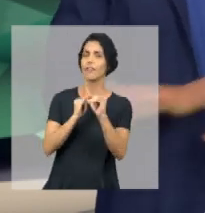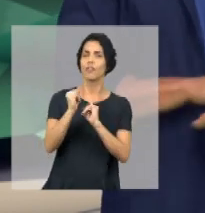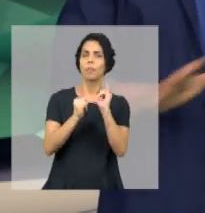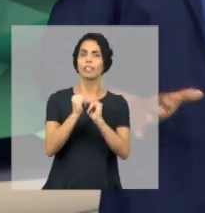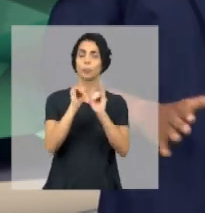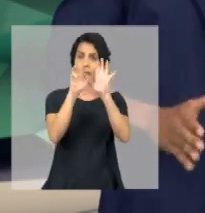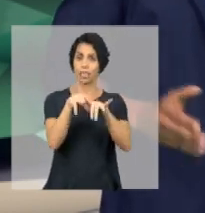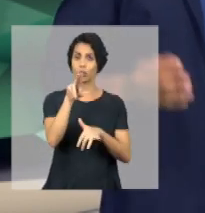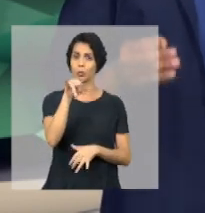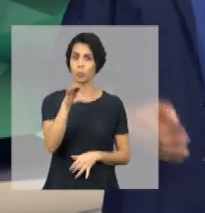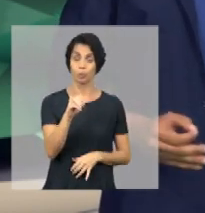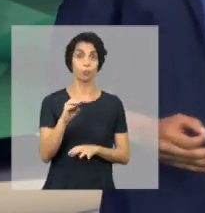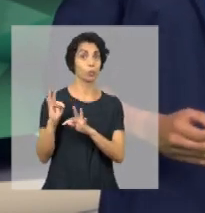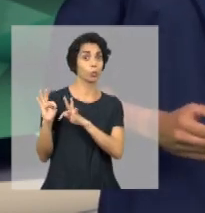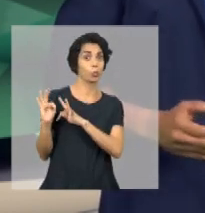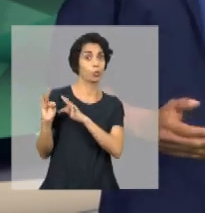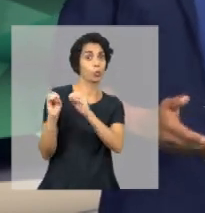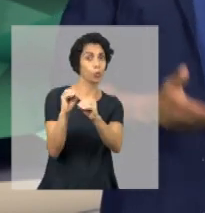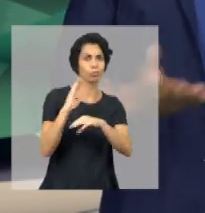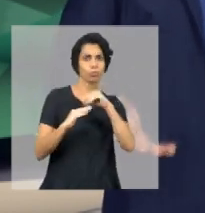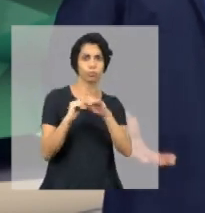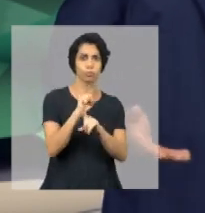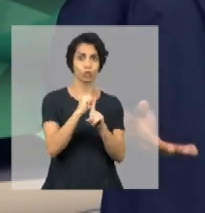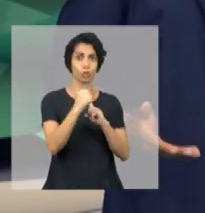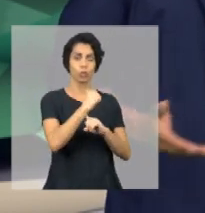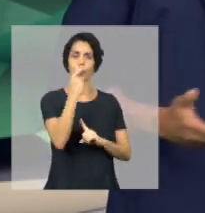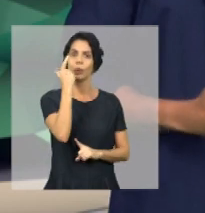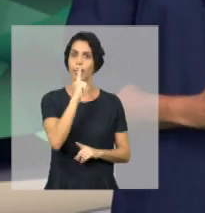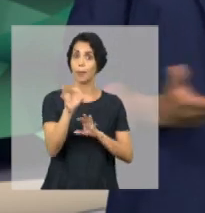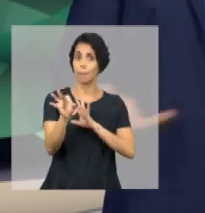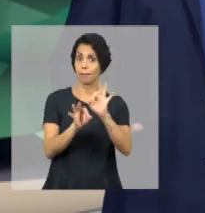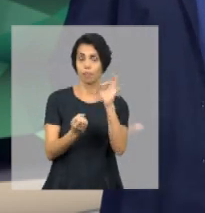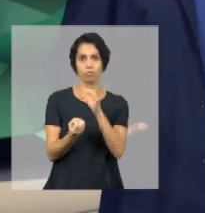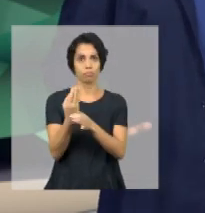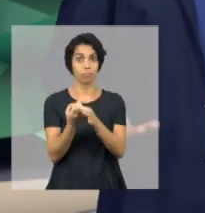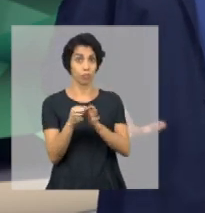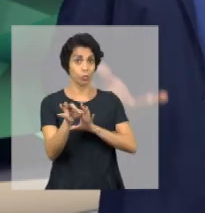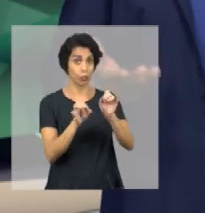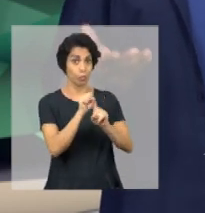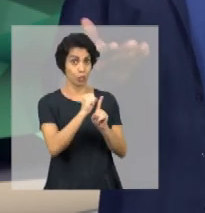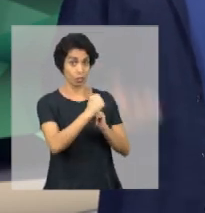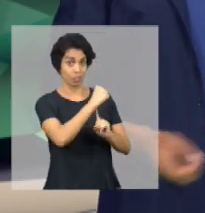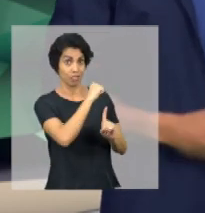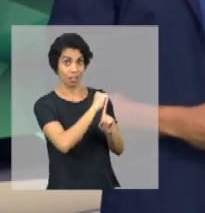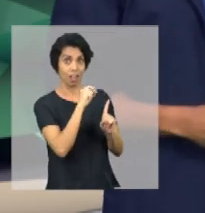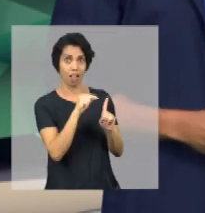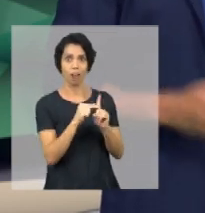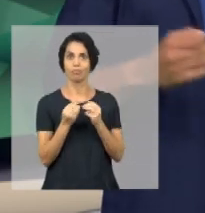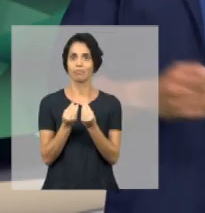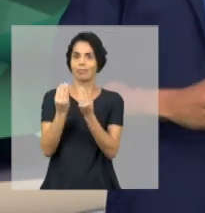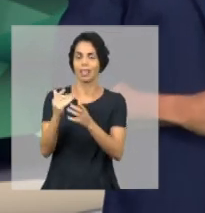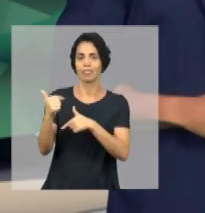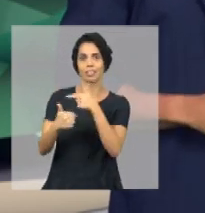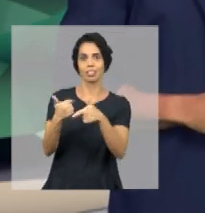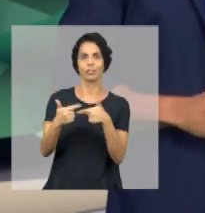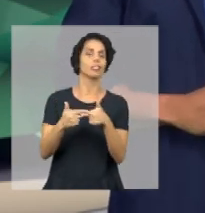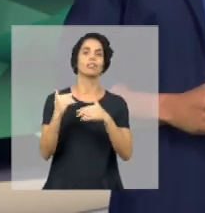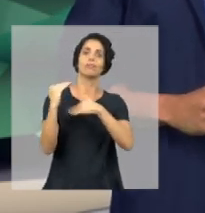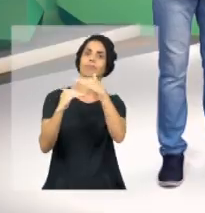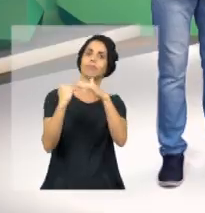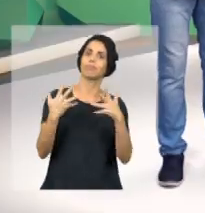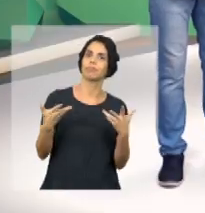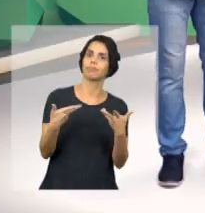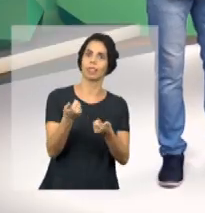Único que toda a rede de assistência social consegue se planejar, criar programas sociais, oferecer serviços e aperfeiçoar o